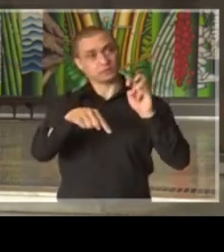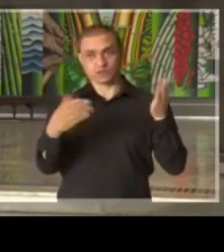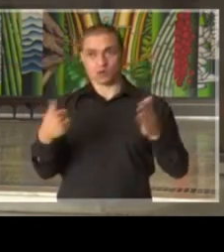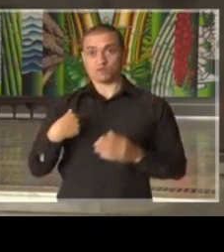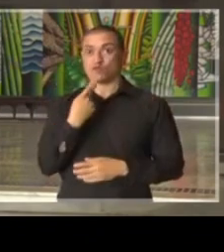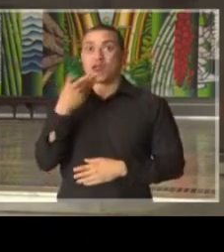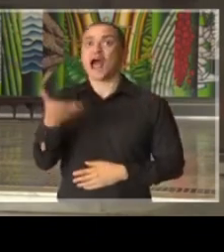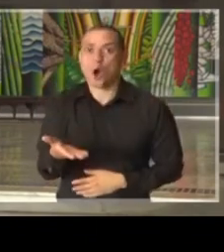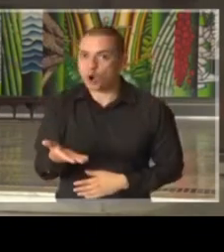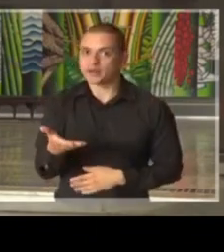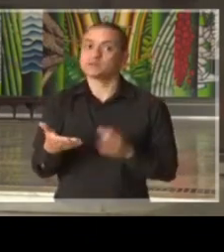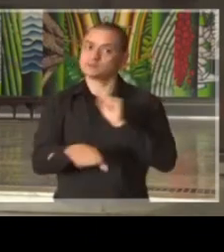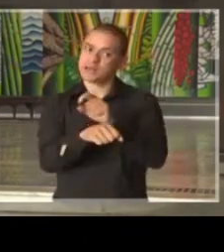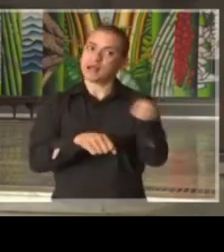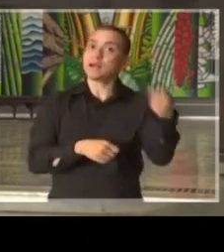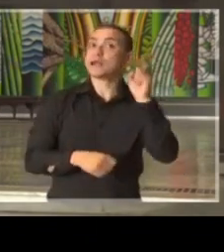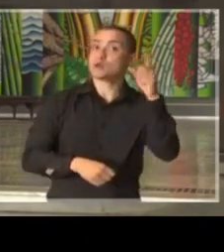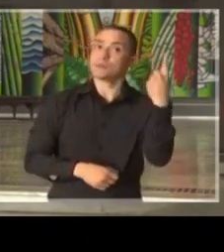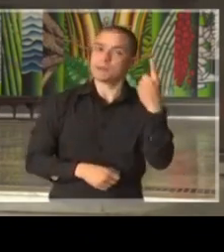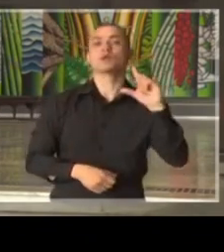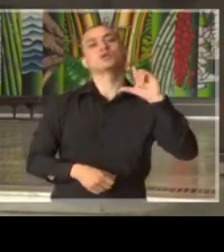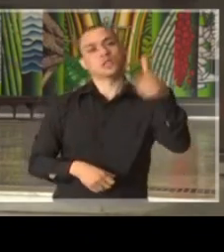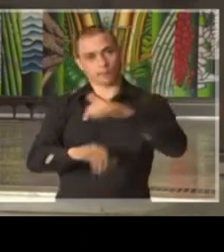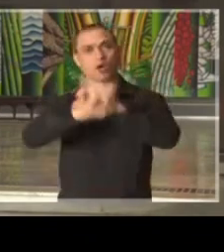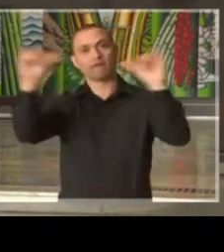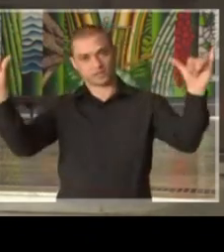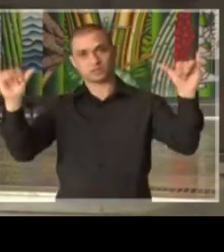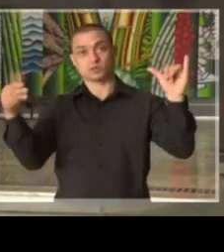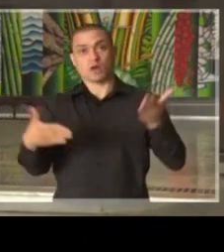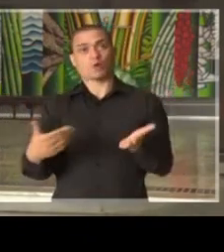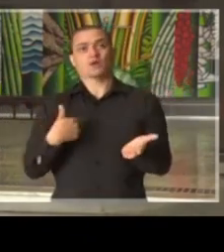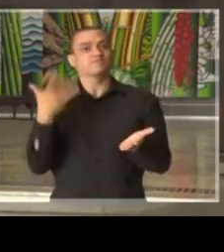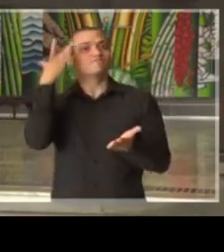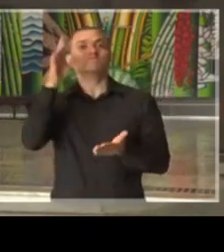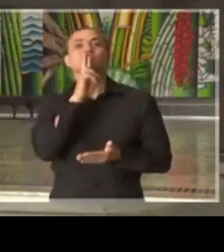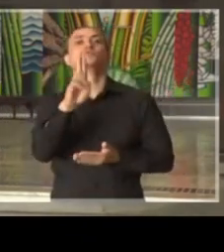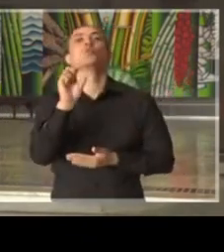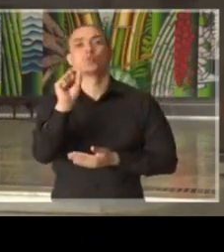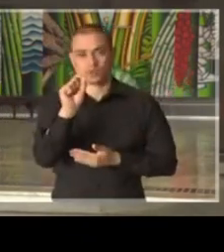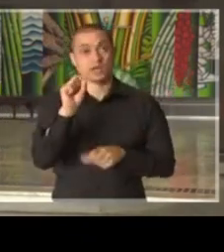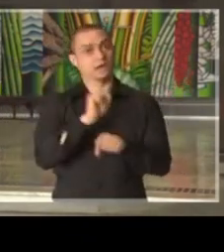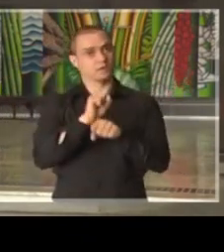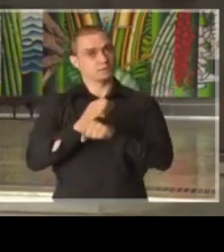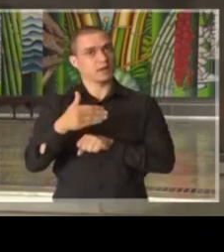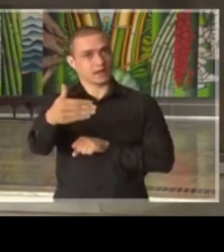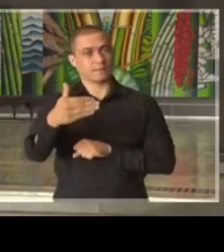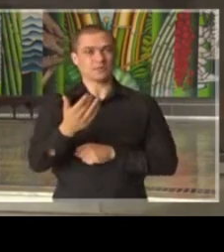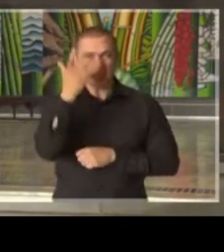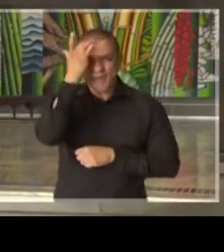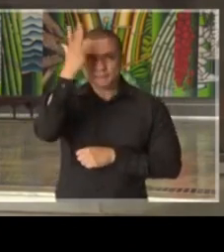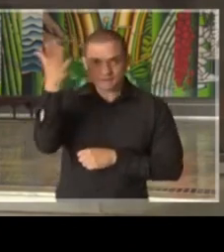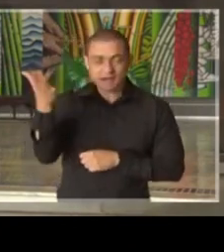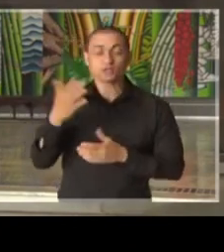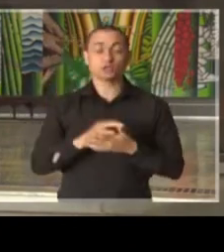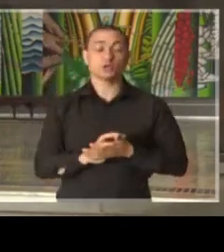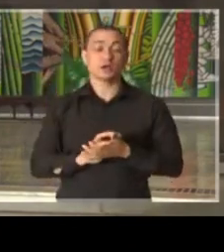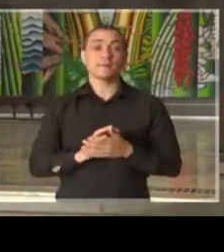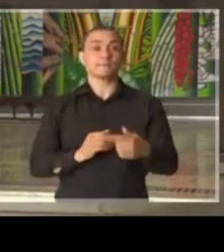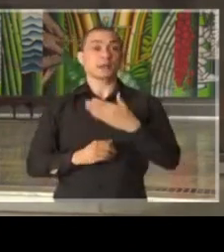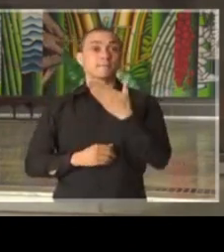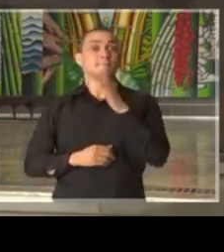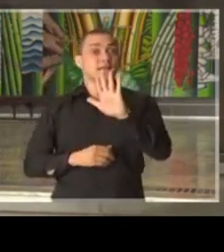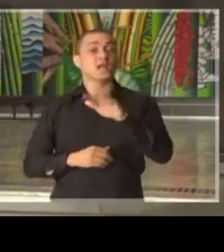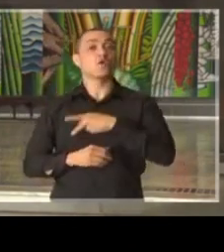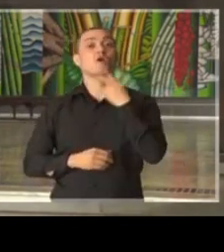prefiro não fazer comentários neste momento e sim após a reunião com o governador do Estado do Rio de Janeiro. Mas faço aqui, pontuo